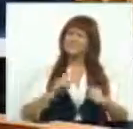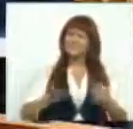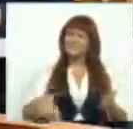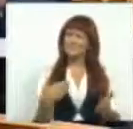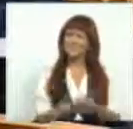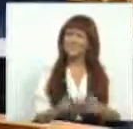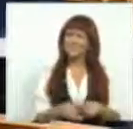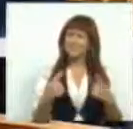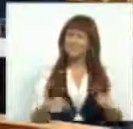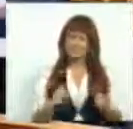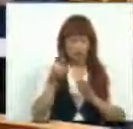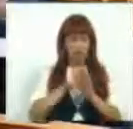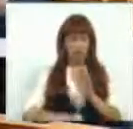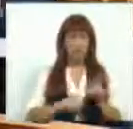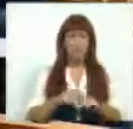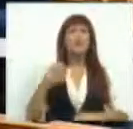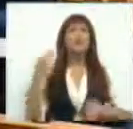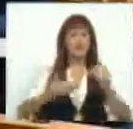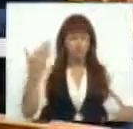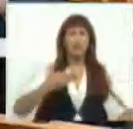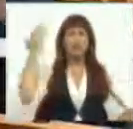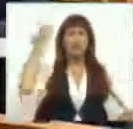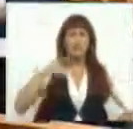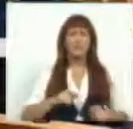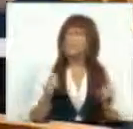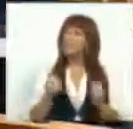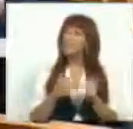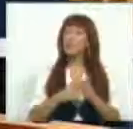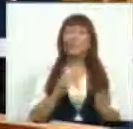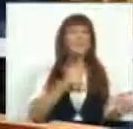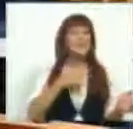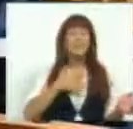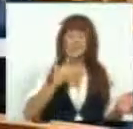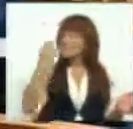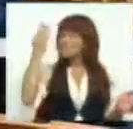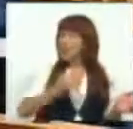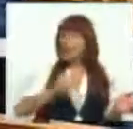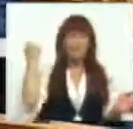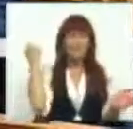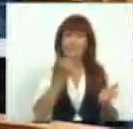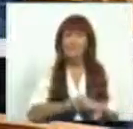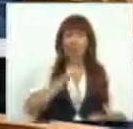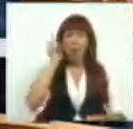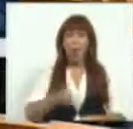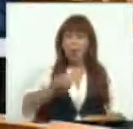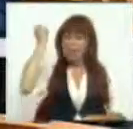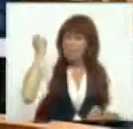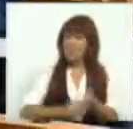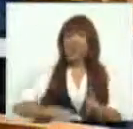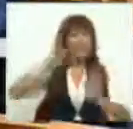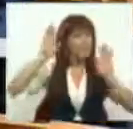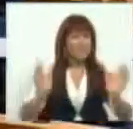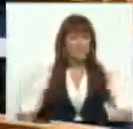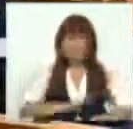proposta, assim teremos um regime justo, em que todas as empresas pagam aquilo que têm de pagar.